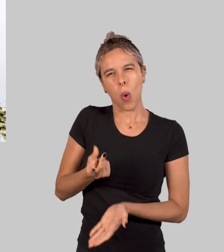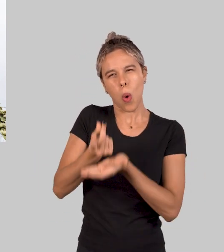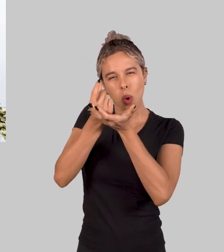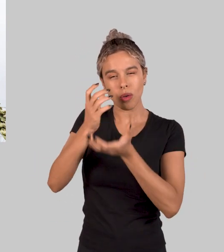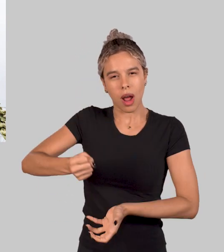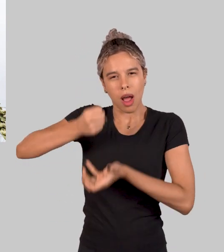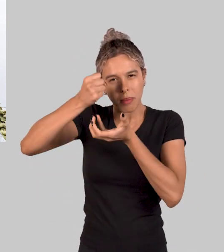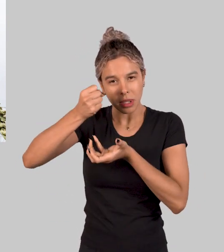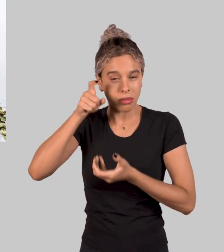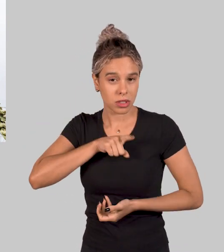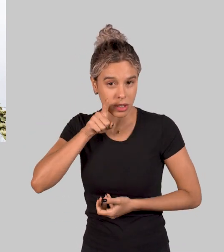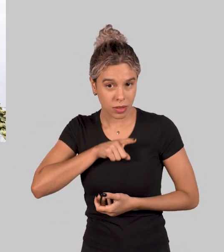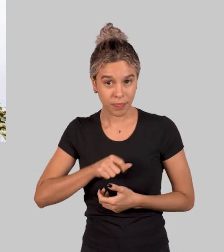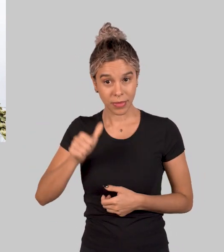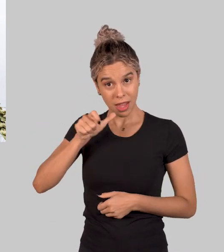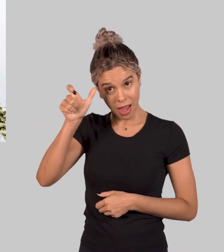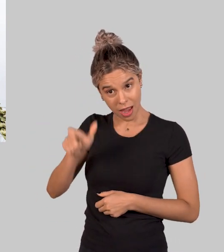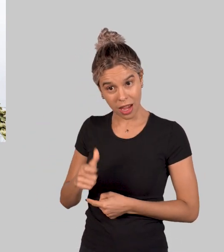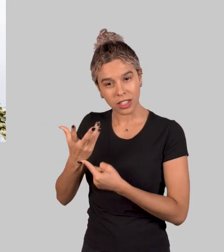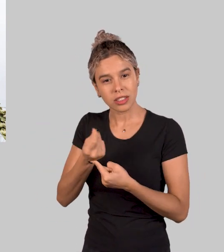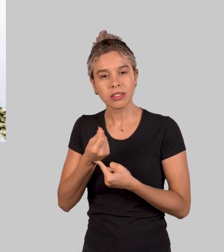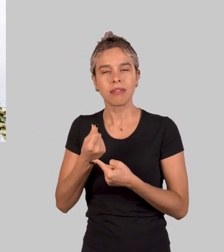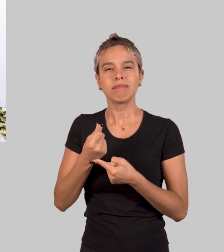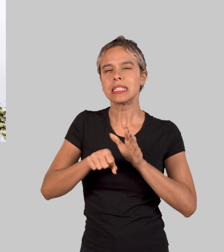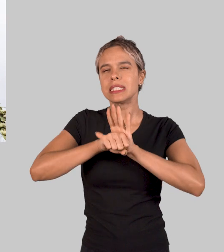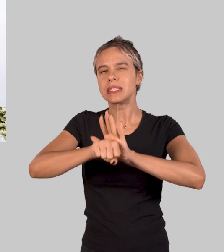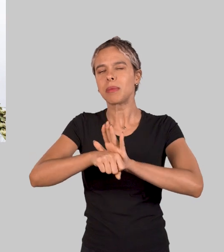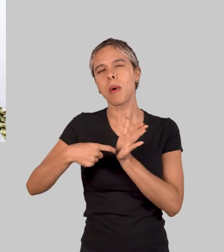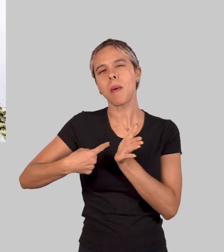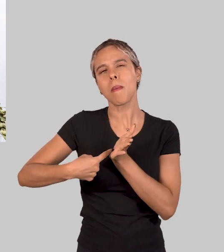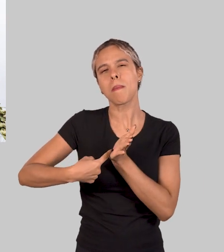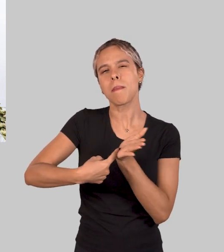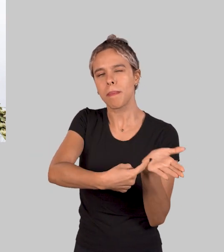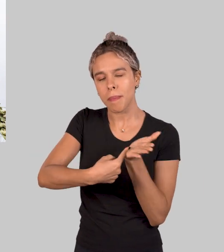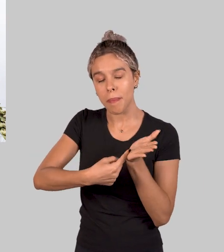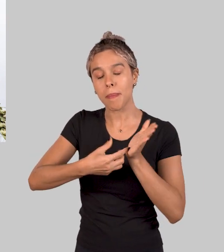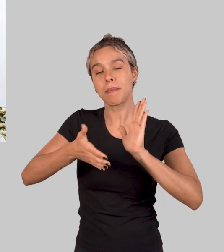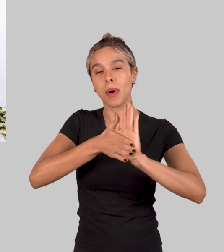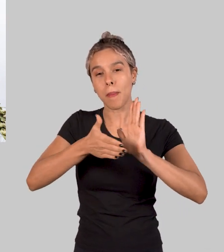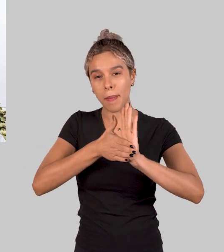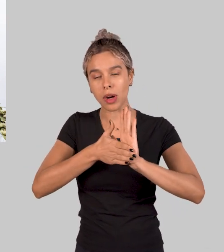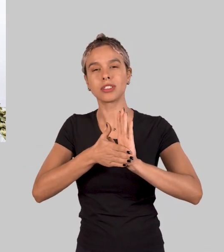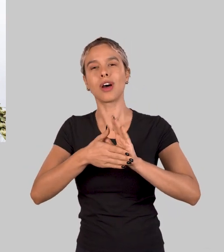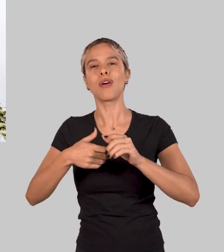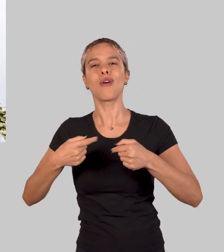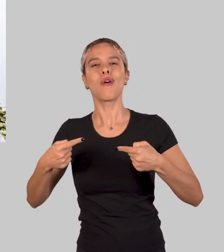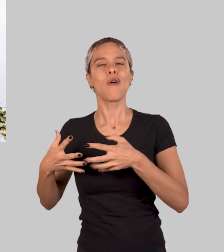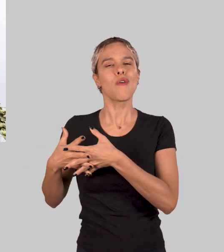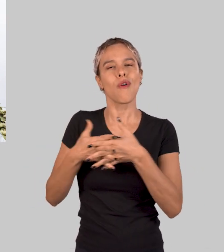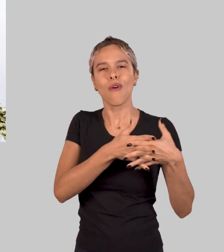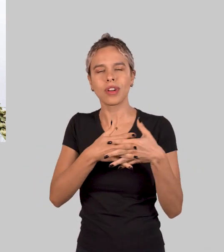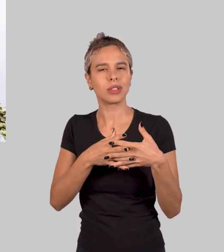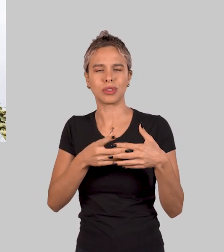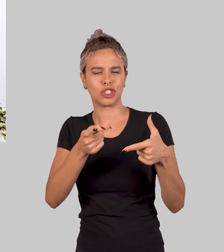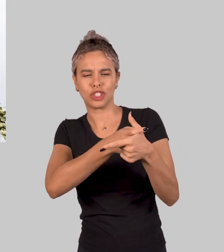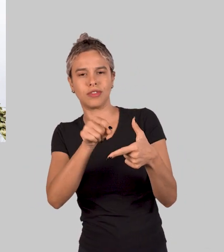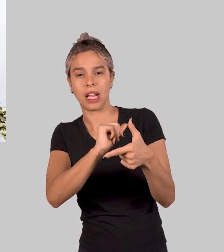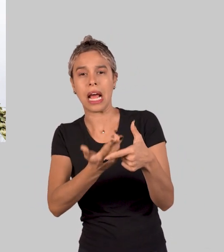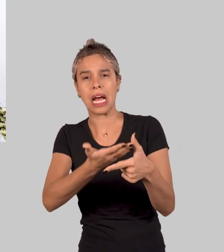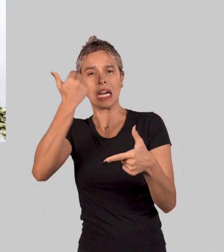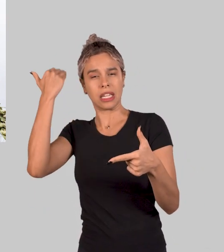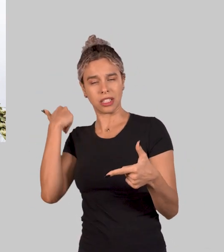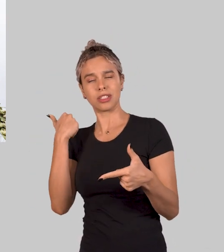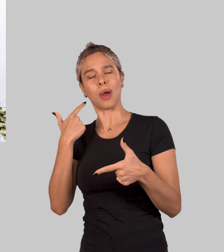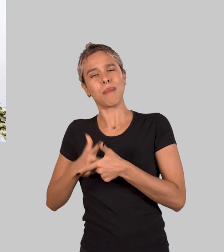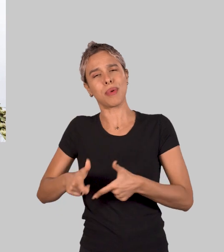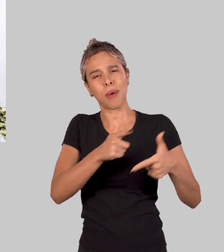portanto, consumista dos Estados Unidos, Marta Mino Rinho simbolicamente propõe a resolução de um conflito mais antigo do que a própria dívida em si e